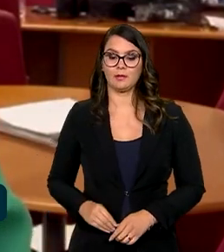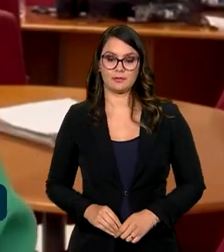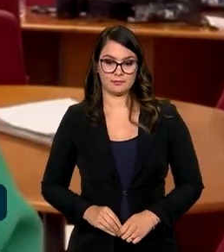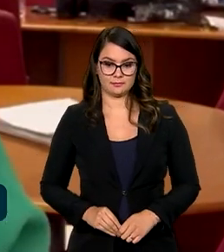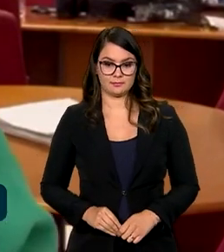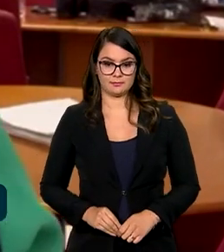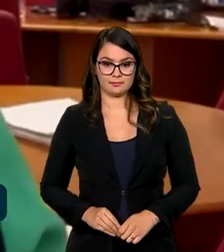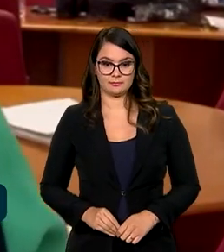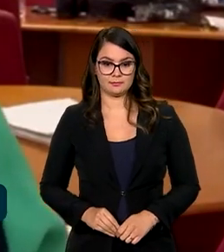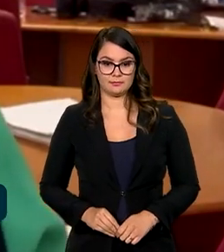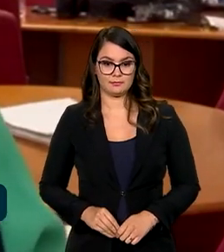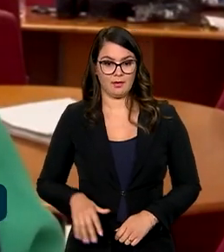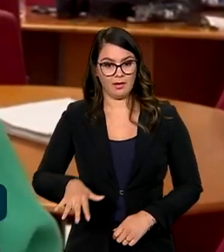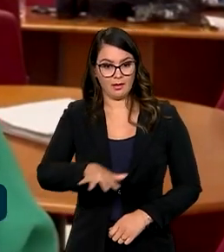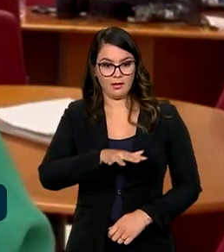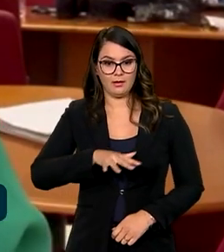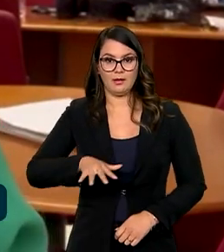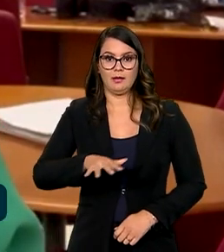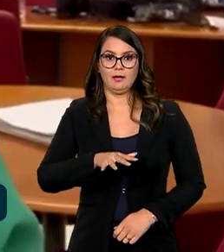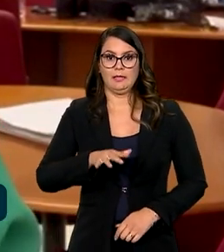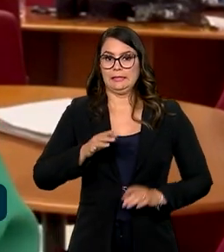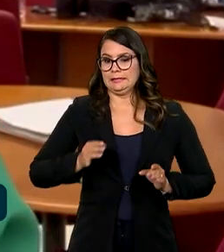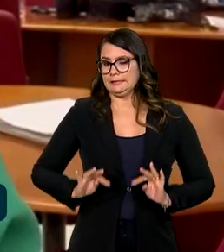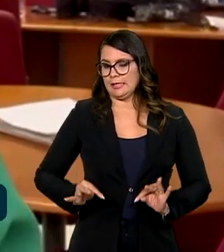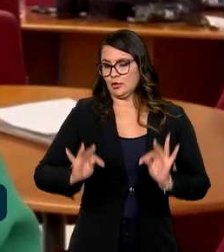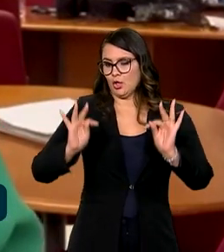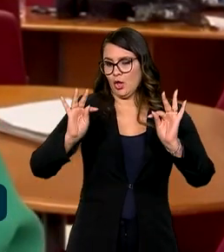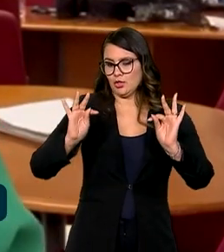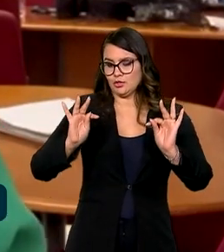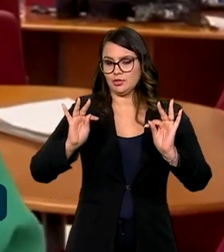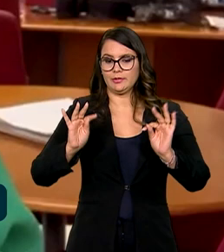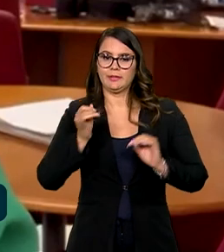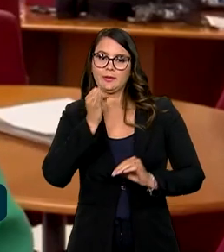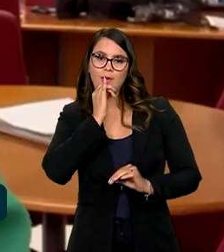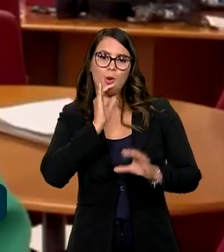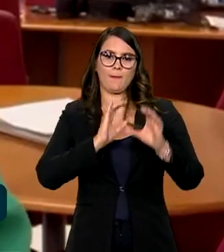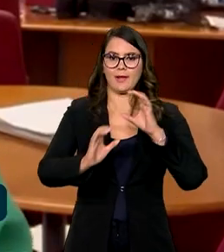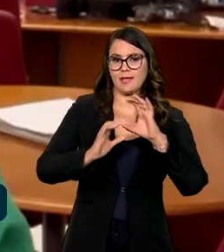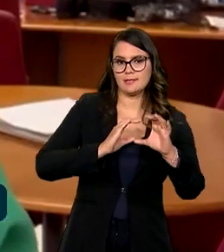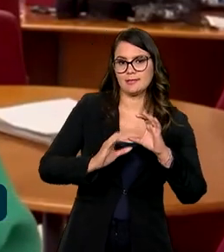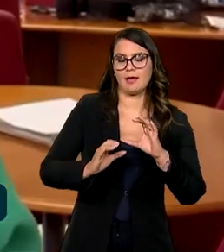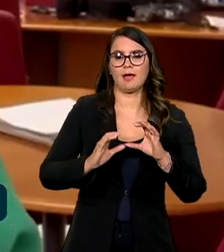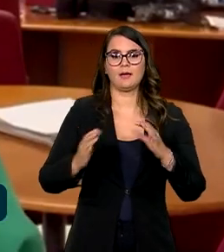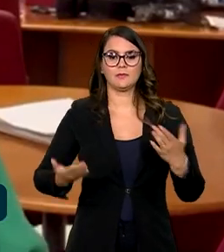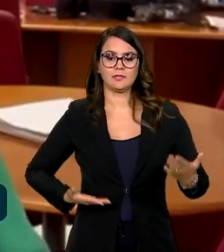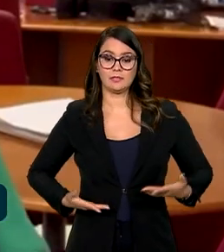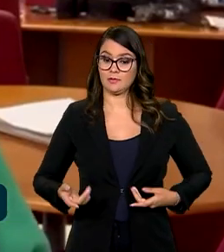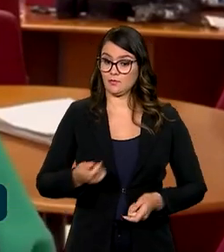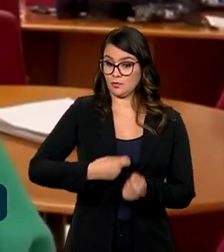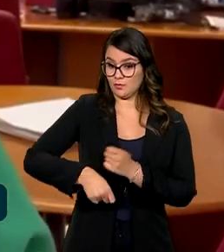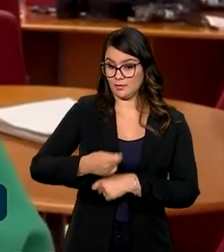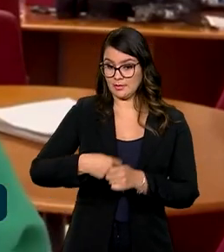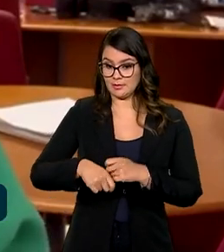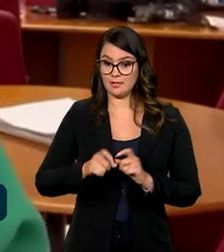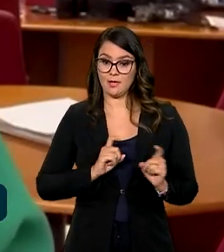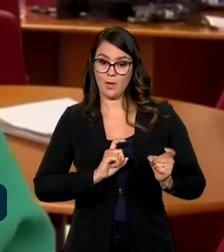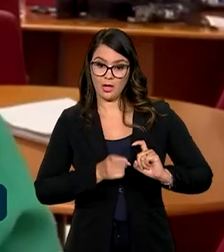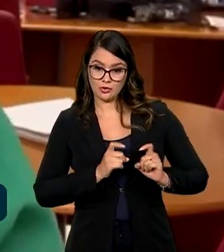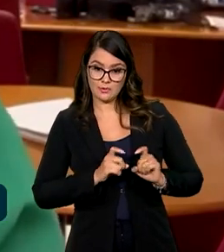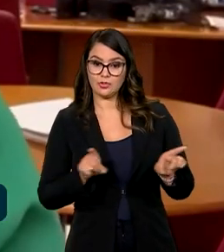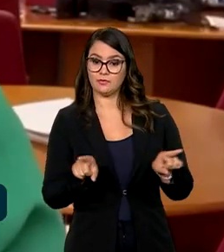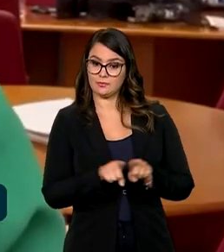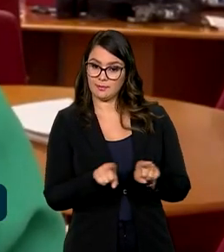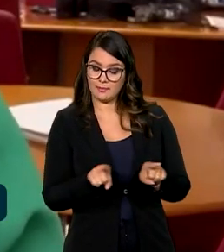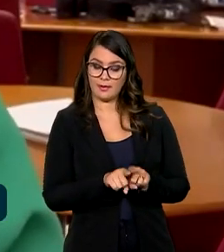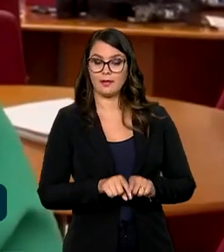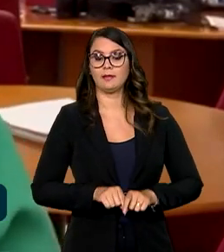as atividades de tecnologia da informação, comunicação, serviços financeiros e administrativos,